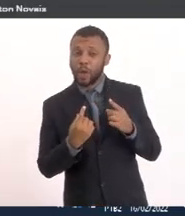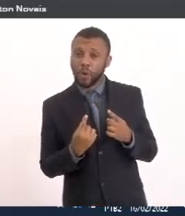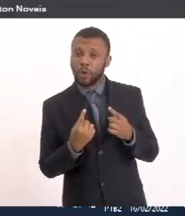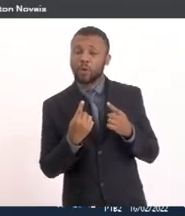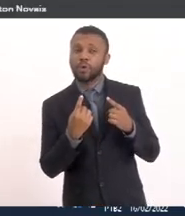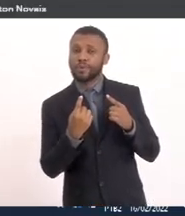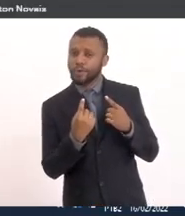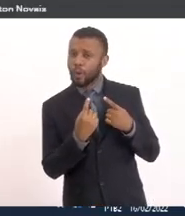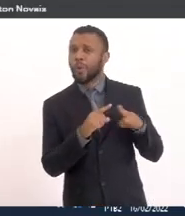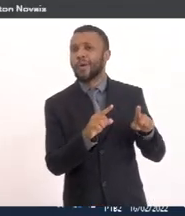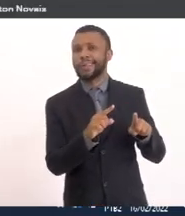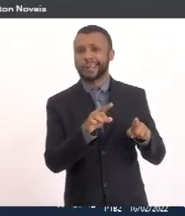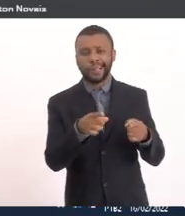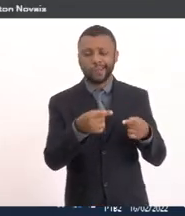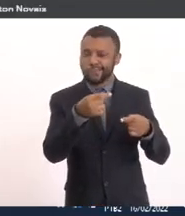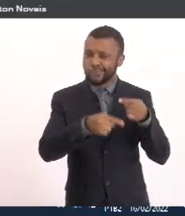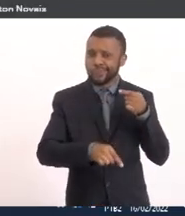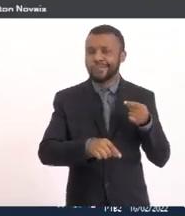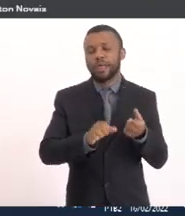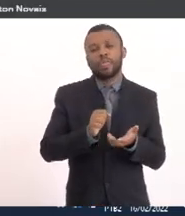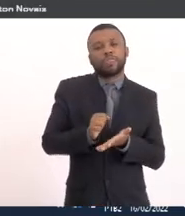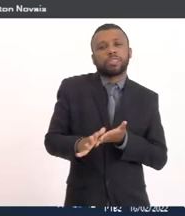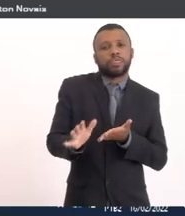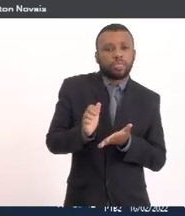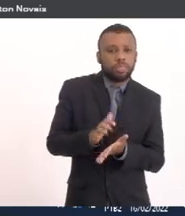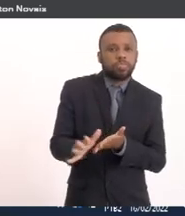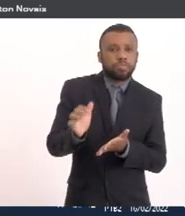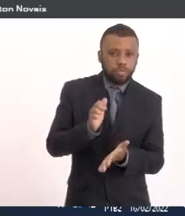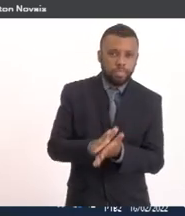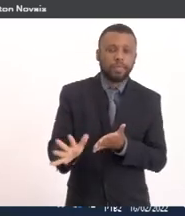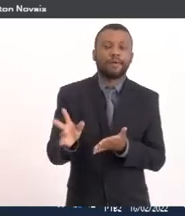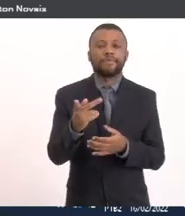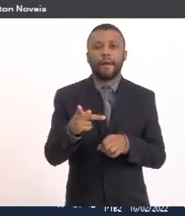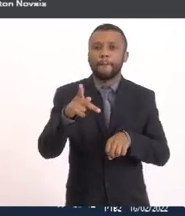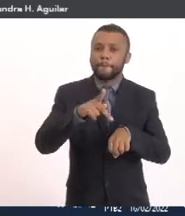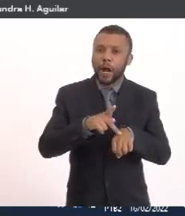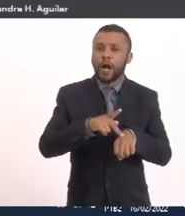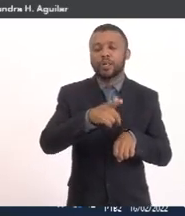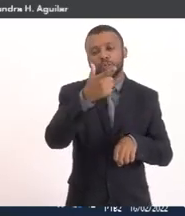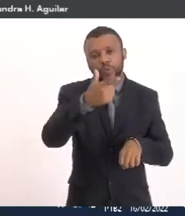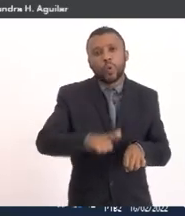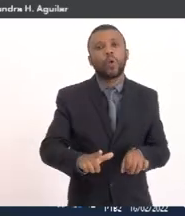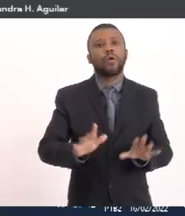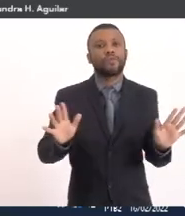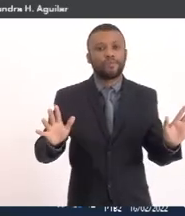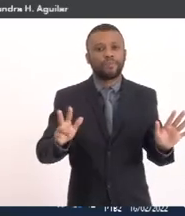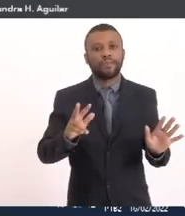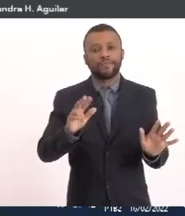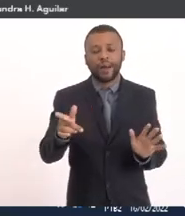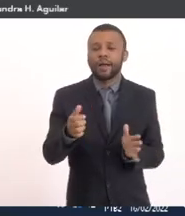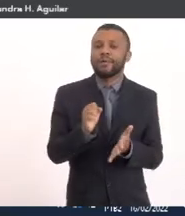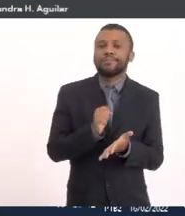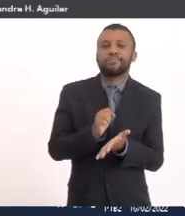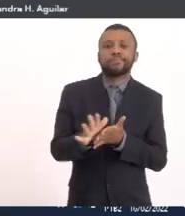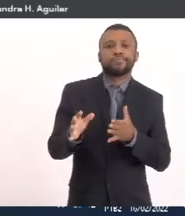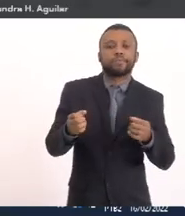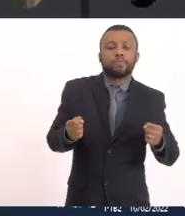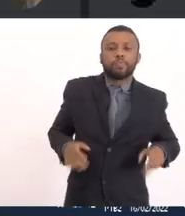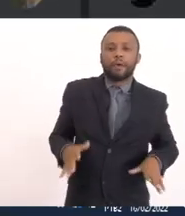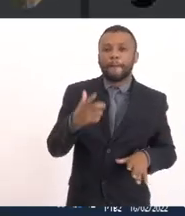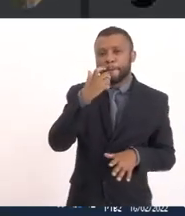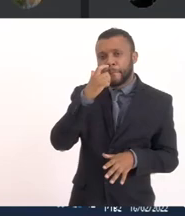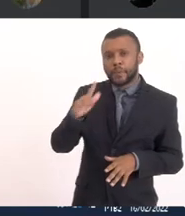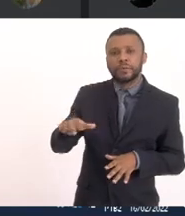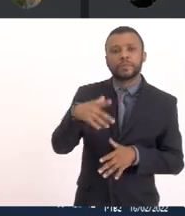é inóqua Vai se gastar dinheiro E vai assolhar tudo de novo Vai jogar dinheiro fora No meu entender Essa dragagem Não vai